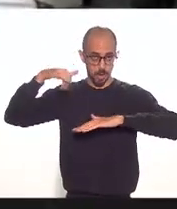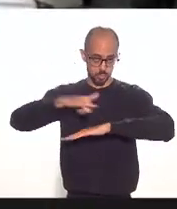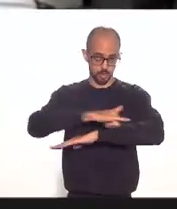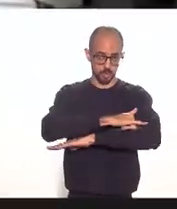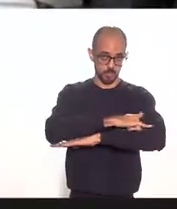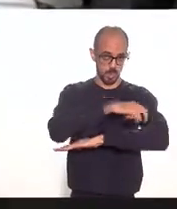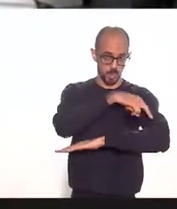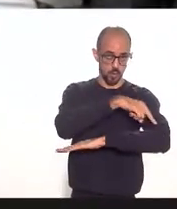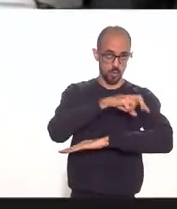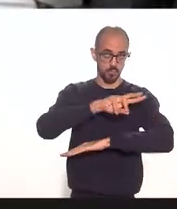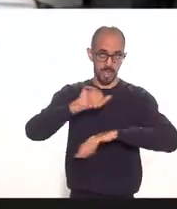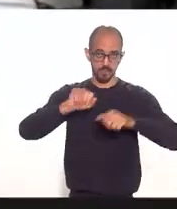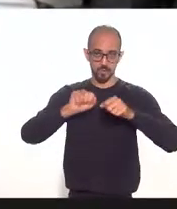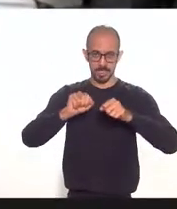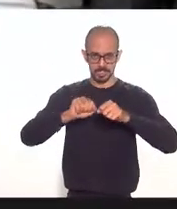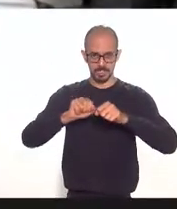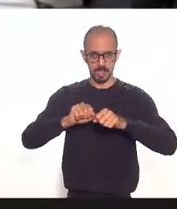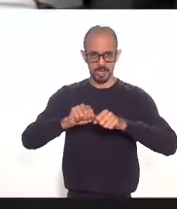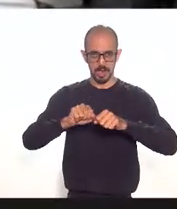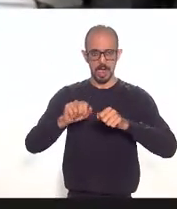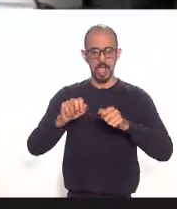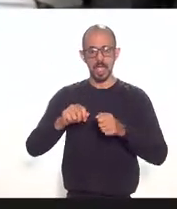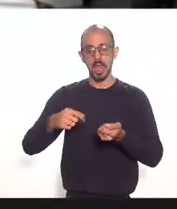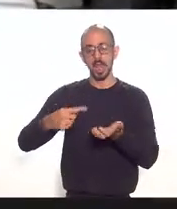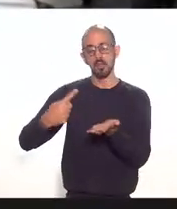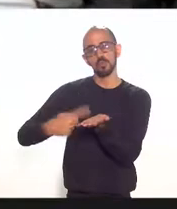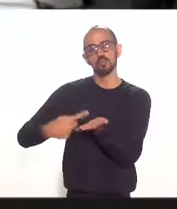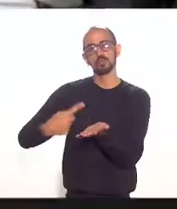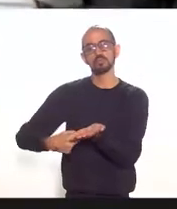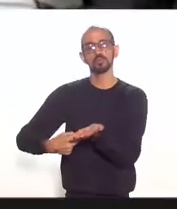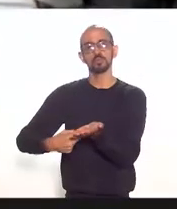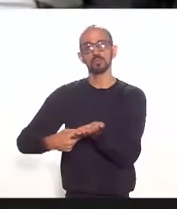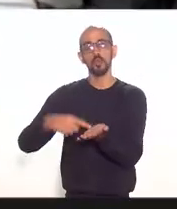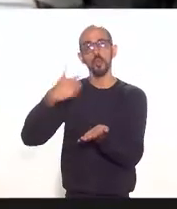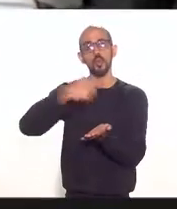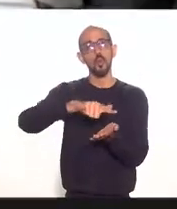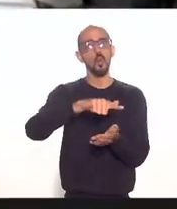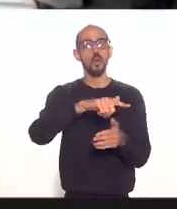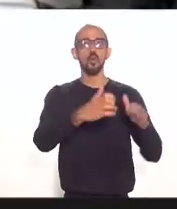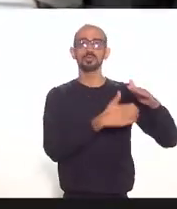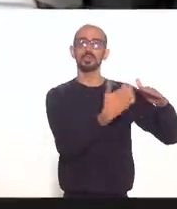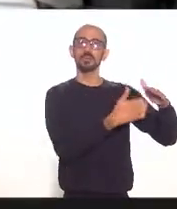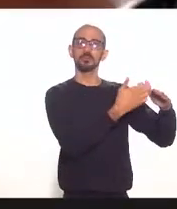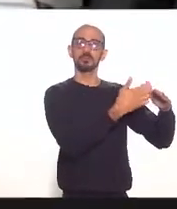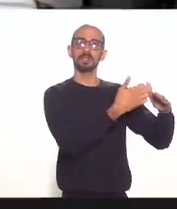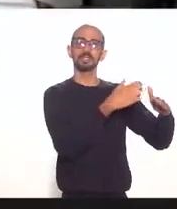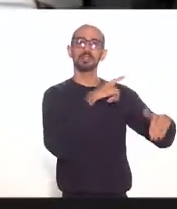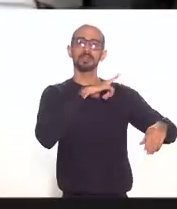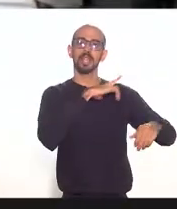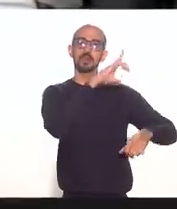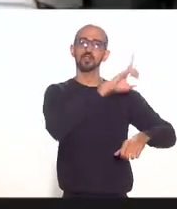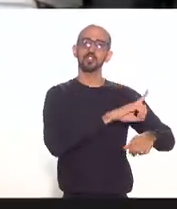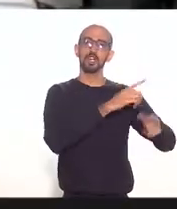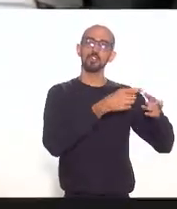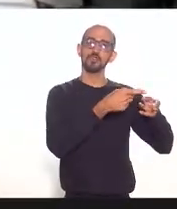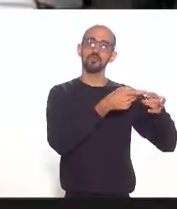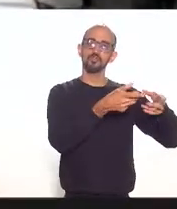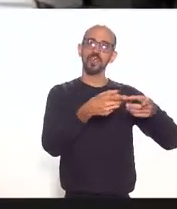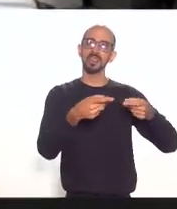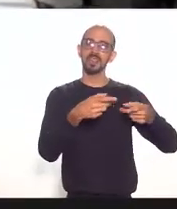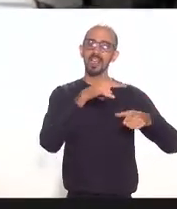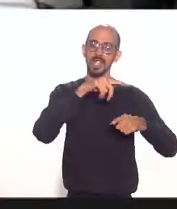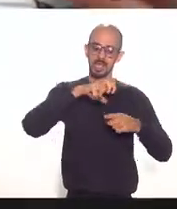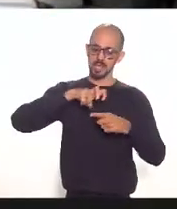vai operar o voo ela faz um acordo comercial onde uma outra empresa aérea tem o direito também de vender assentos